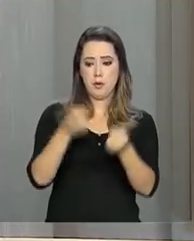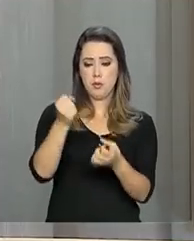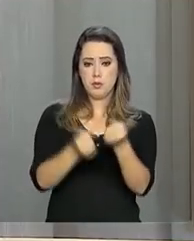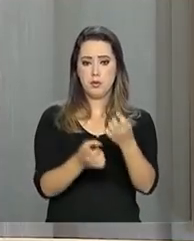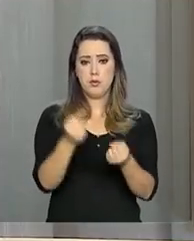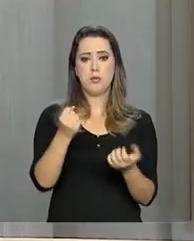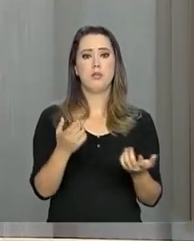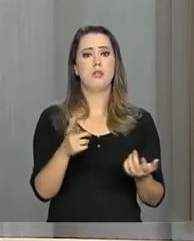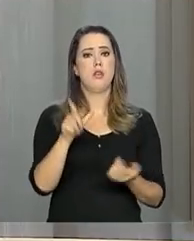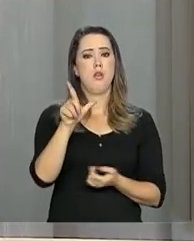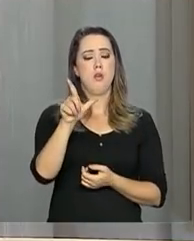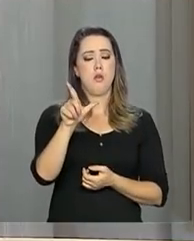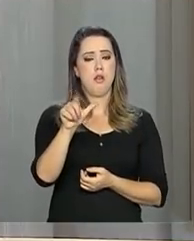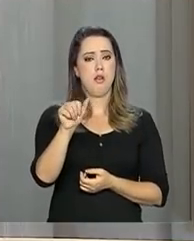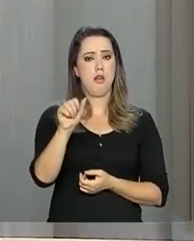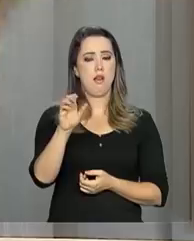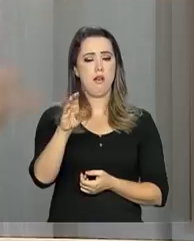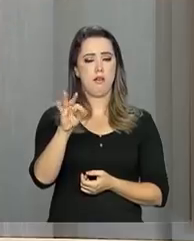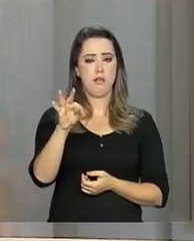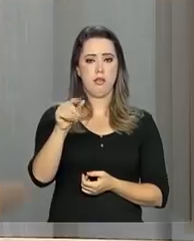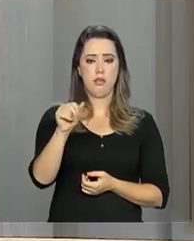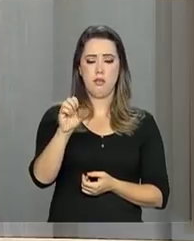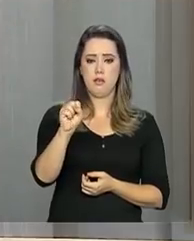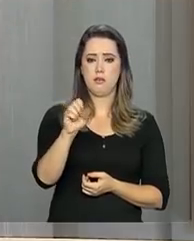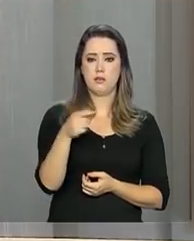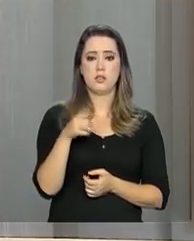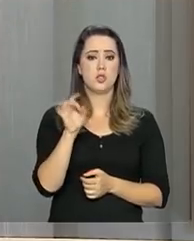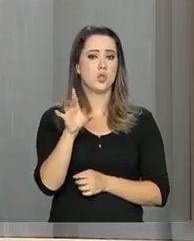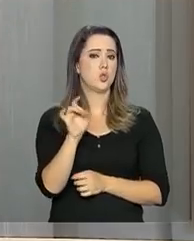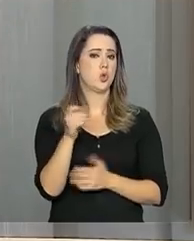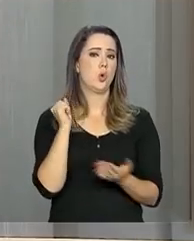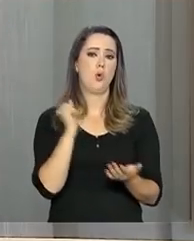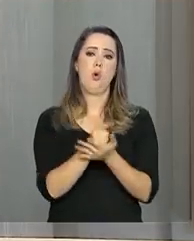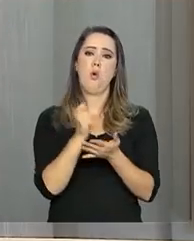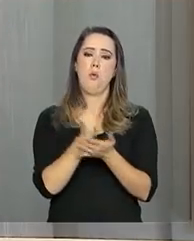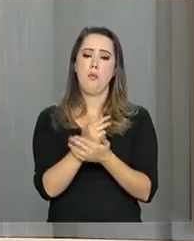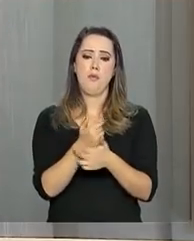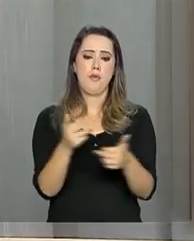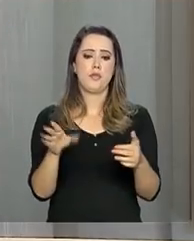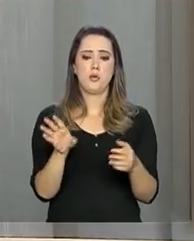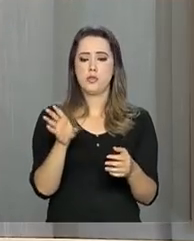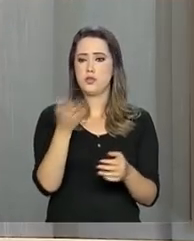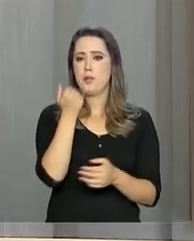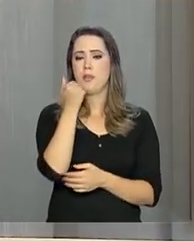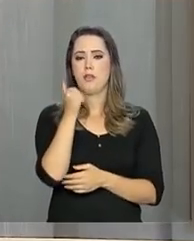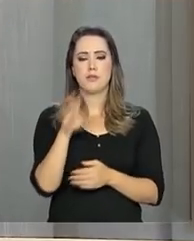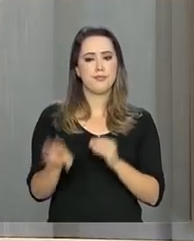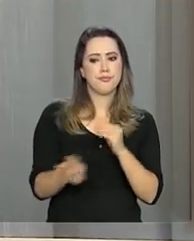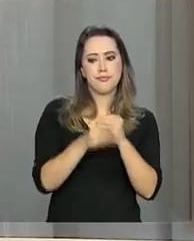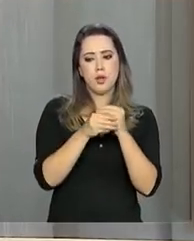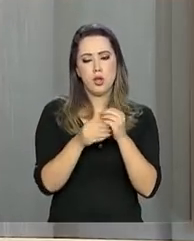a enzima lactase. Então vai na farmácia e simplesmente compra essa suplementação.